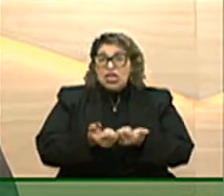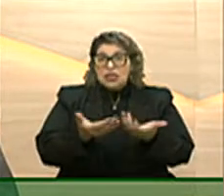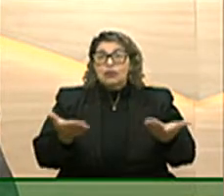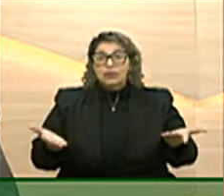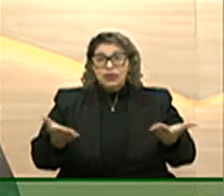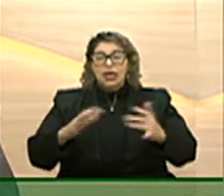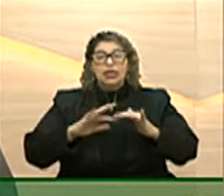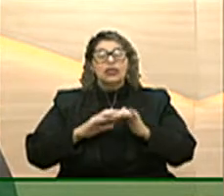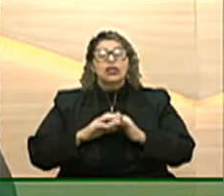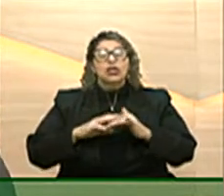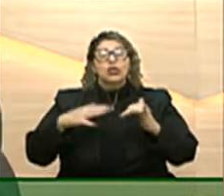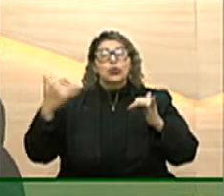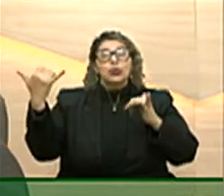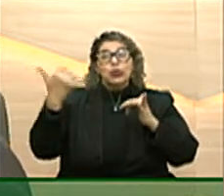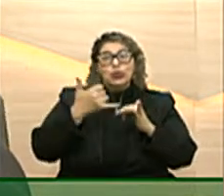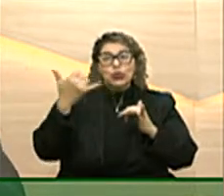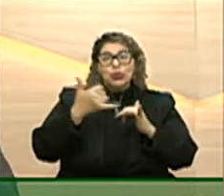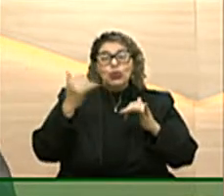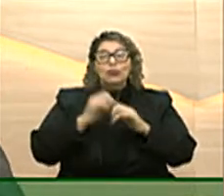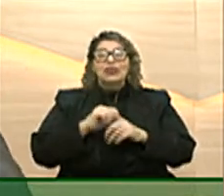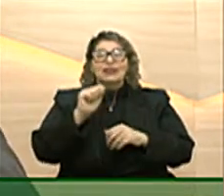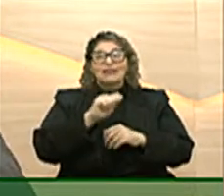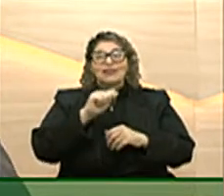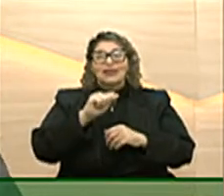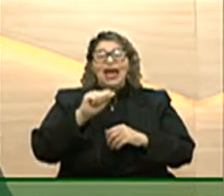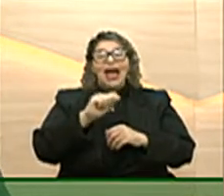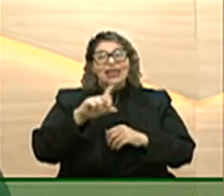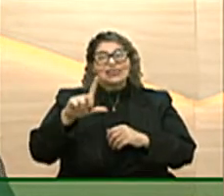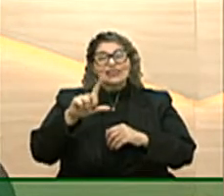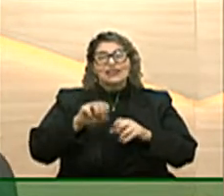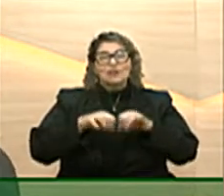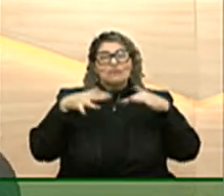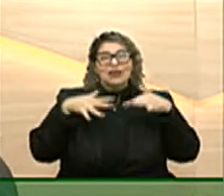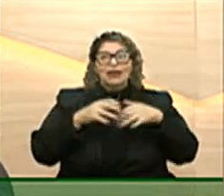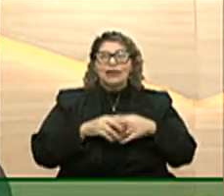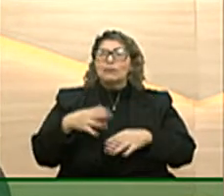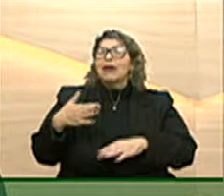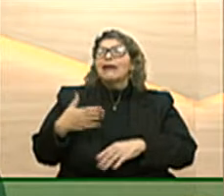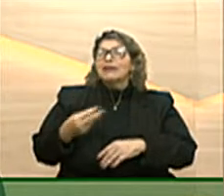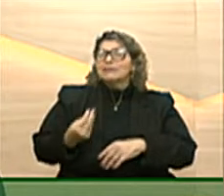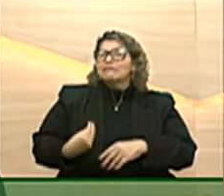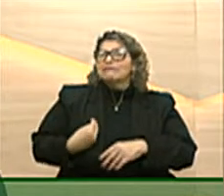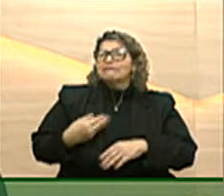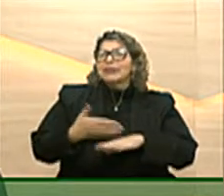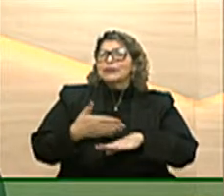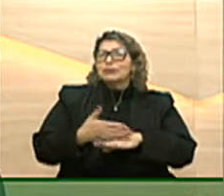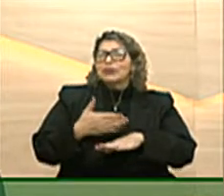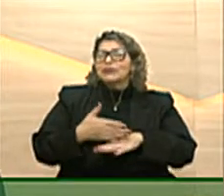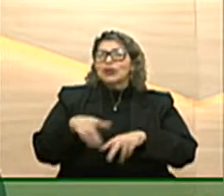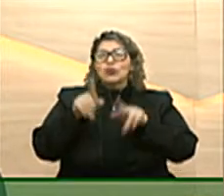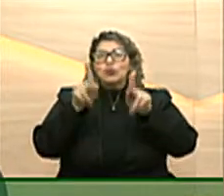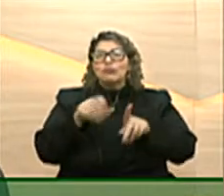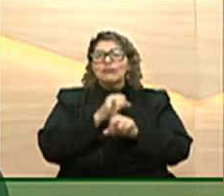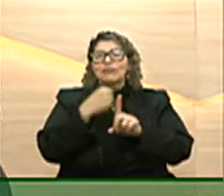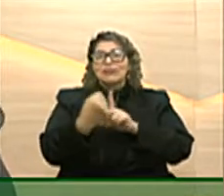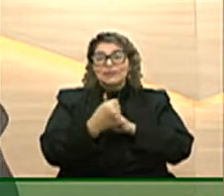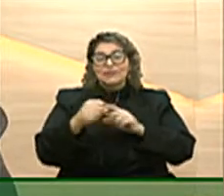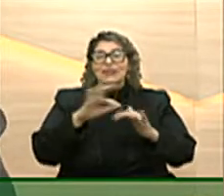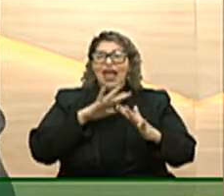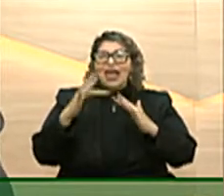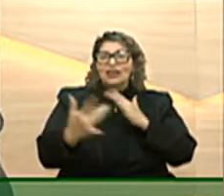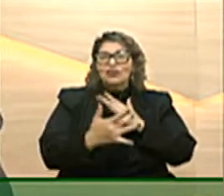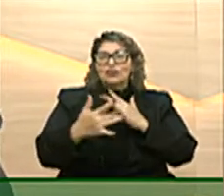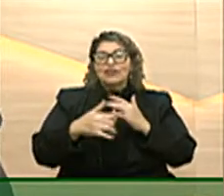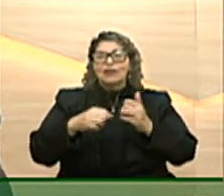no Youtube no Facebook da Assembleia Legislativa vamos à participação do público que nos acompanha pelas redes sociais e que